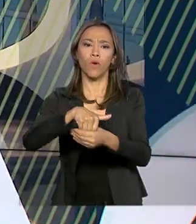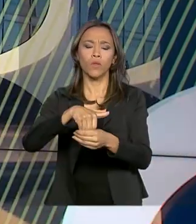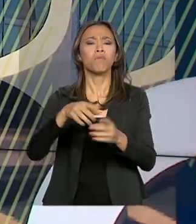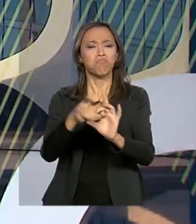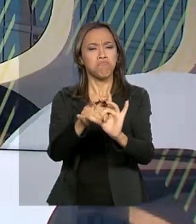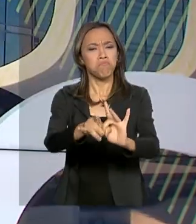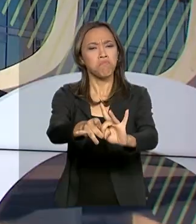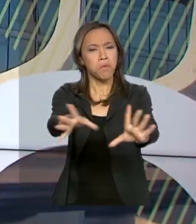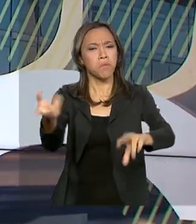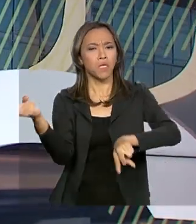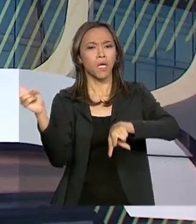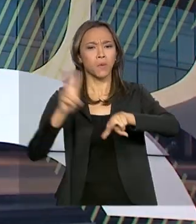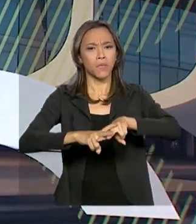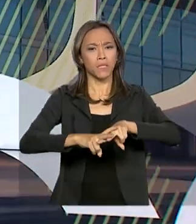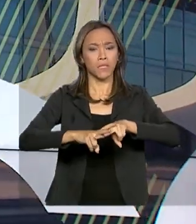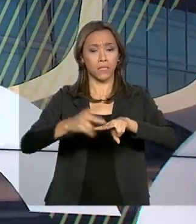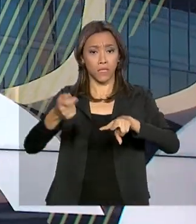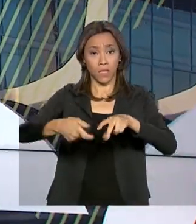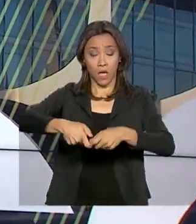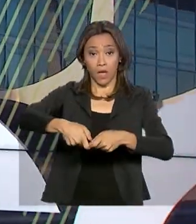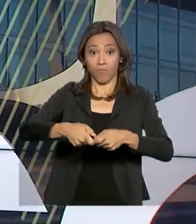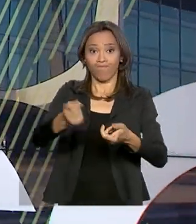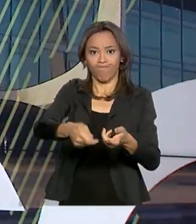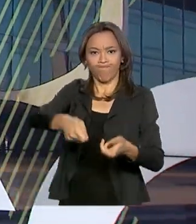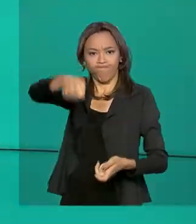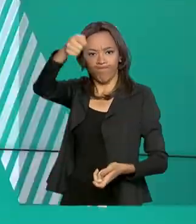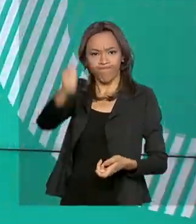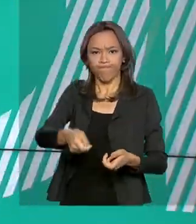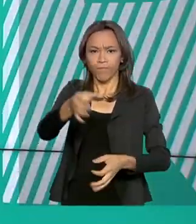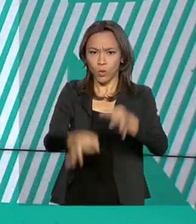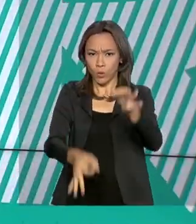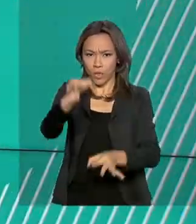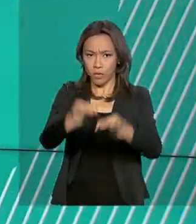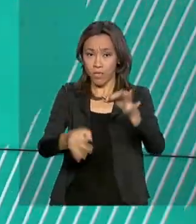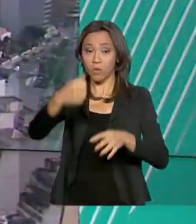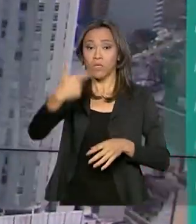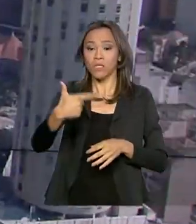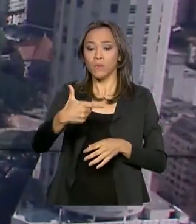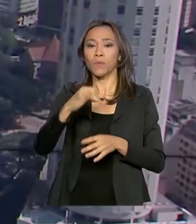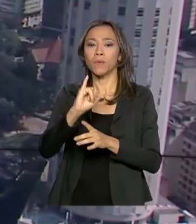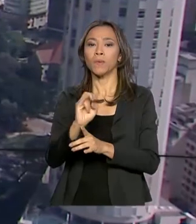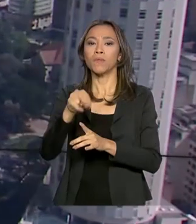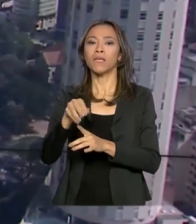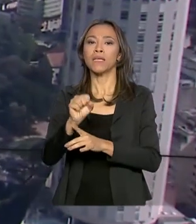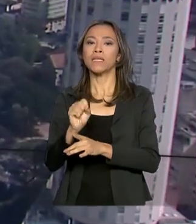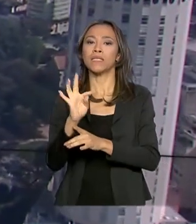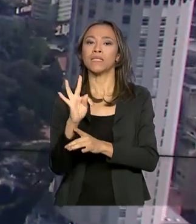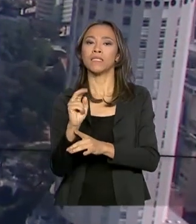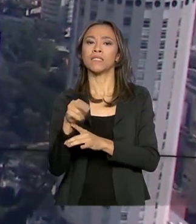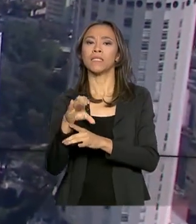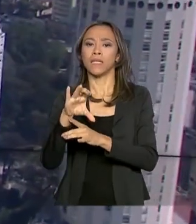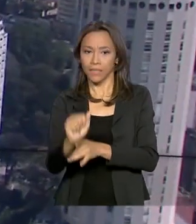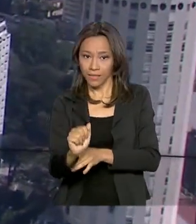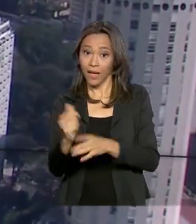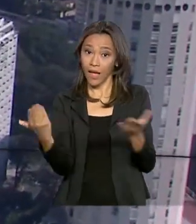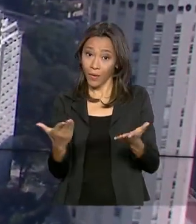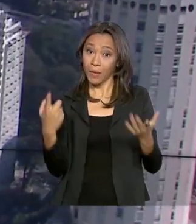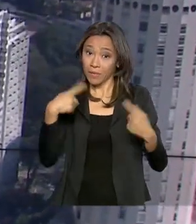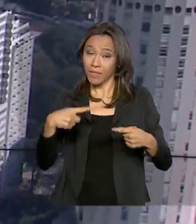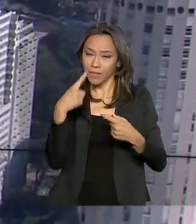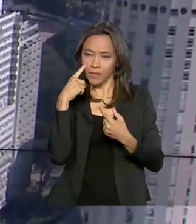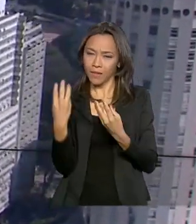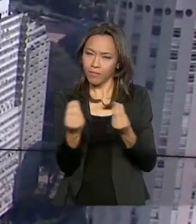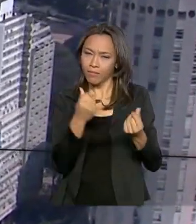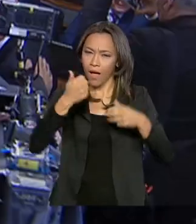após condenação em segunda instância, considerada prioridade para o governo federal. A proposta agora terá que ser apreciada pela